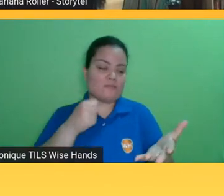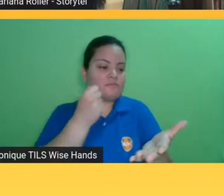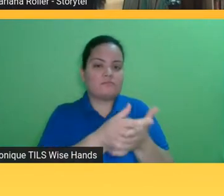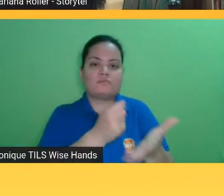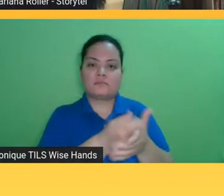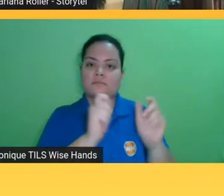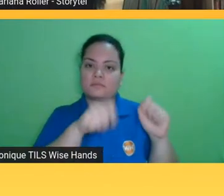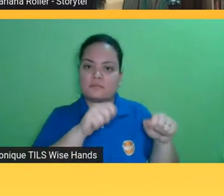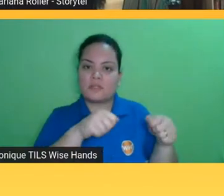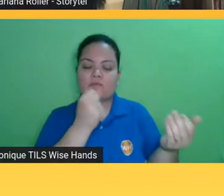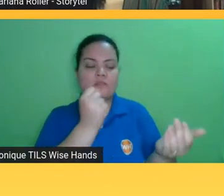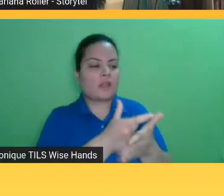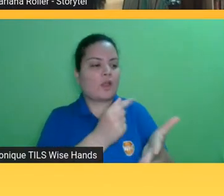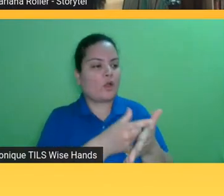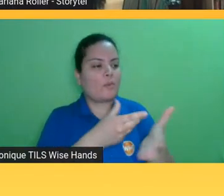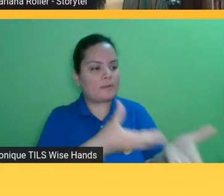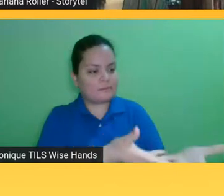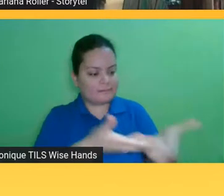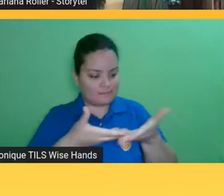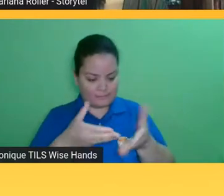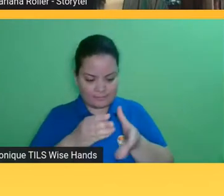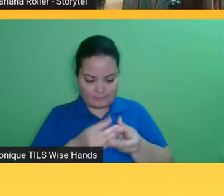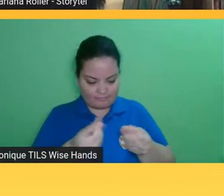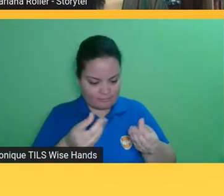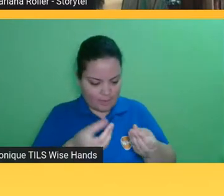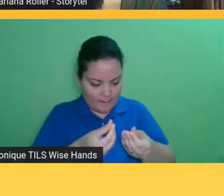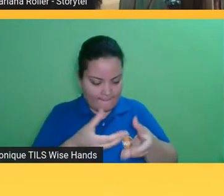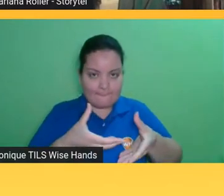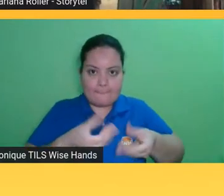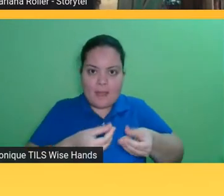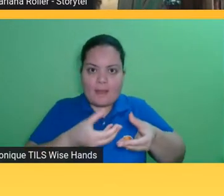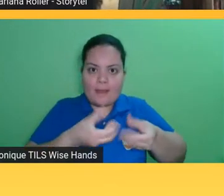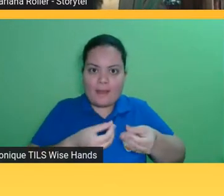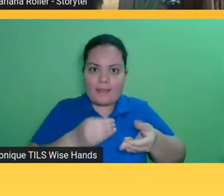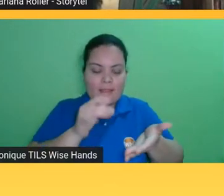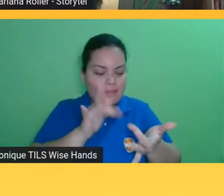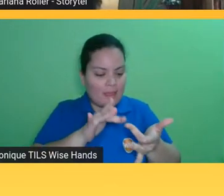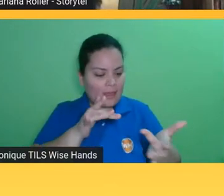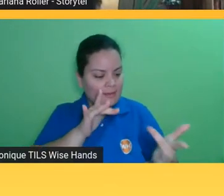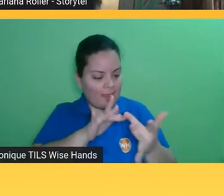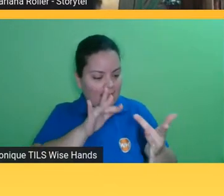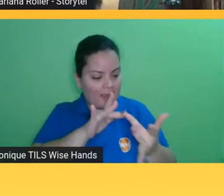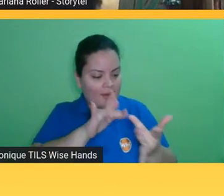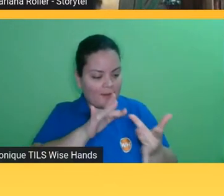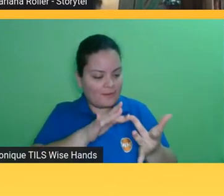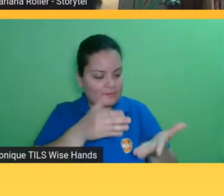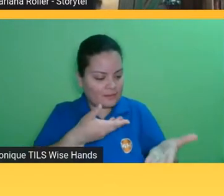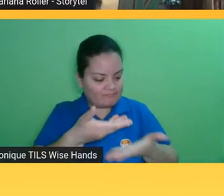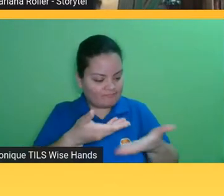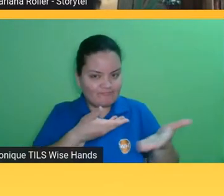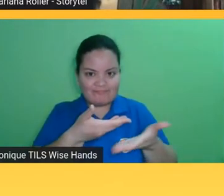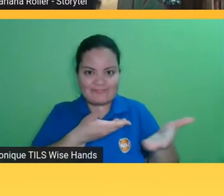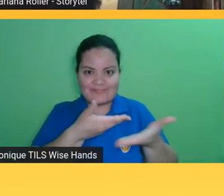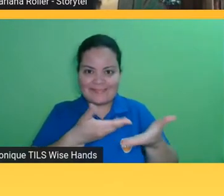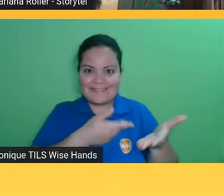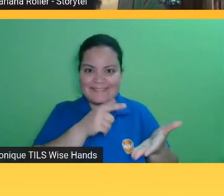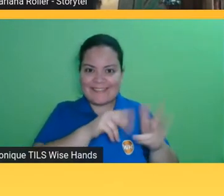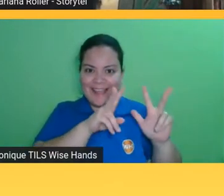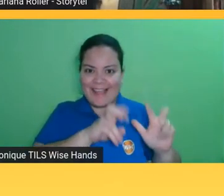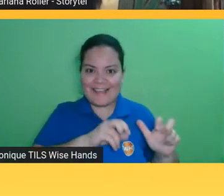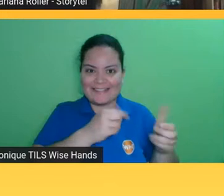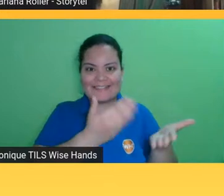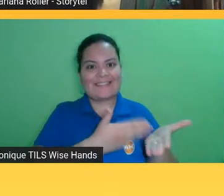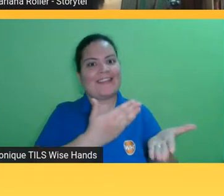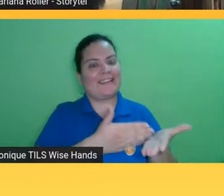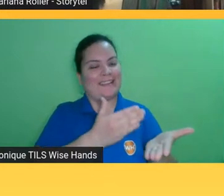sente que comprou de fato uma obra física e que você se conectou com aquela pessoa né e eu acho que aí a gente entra